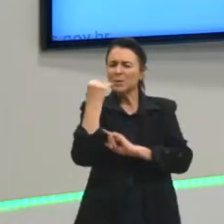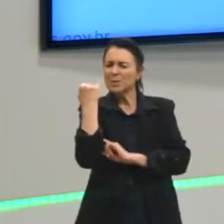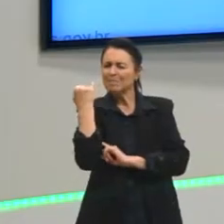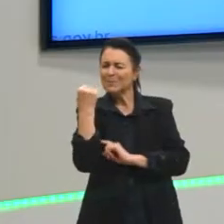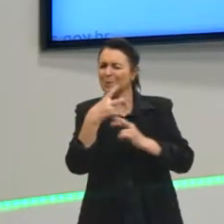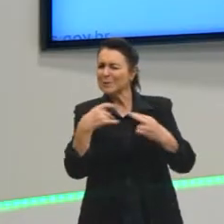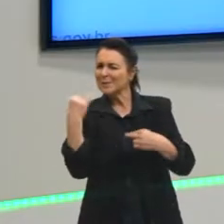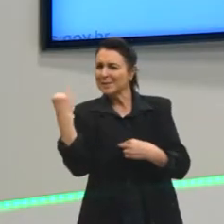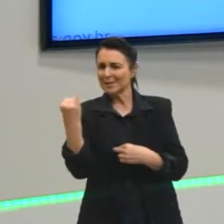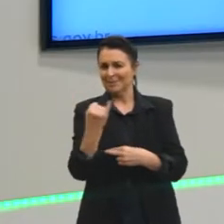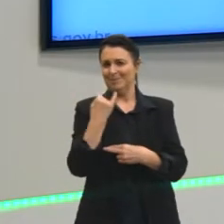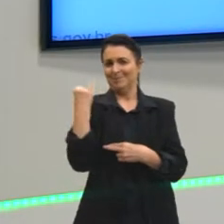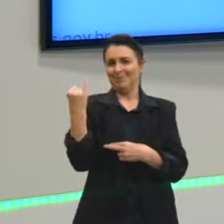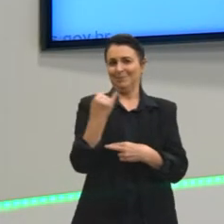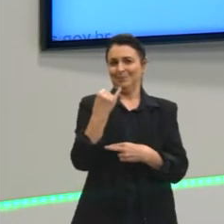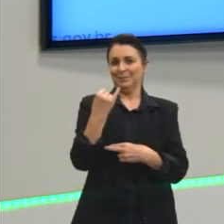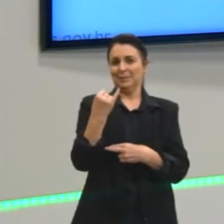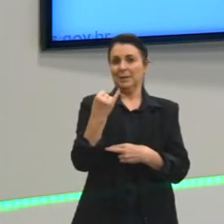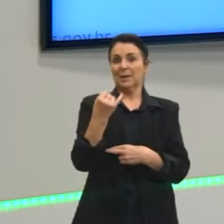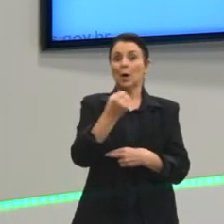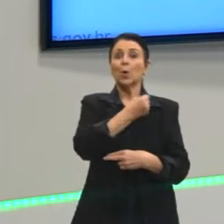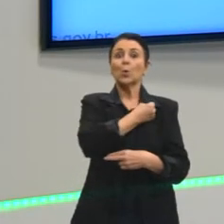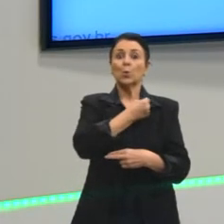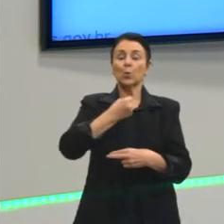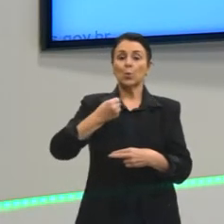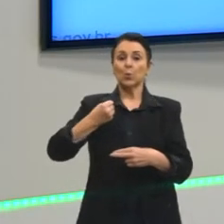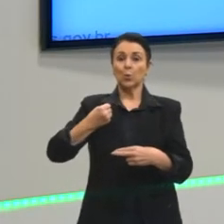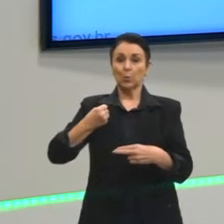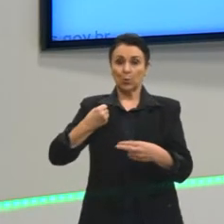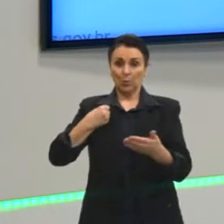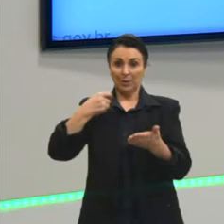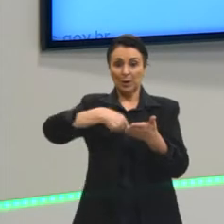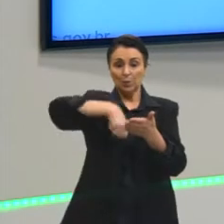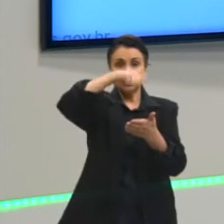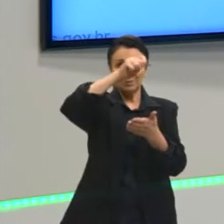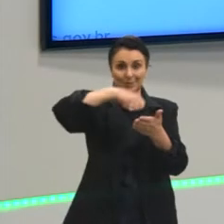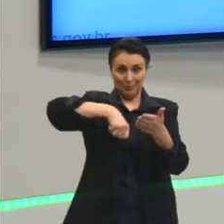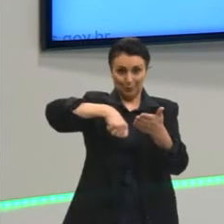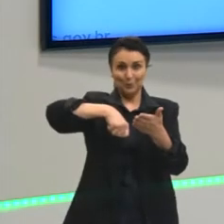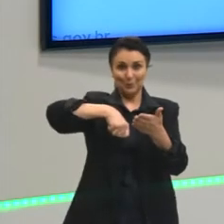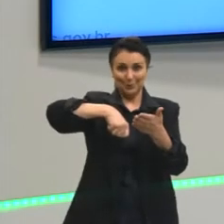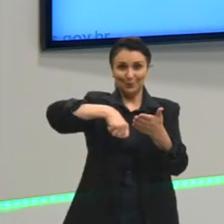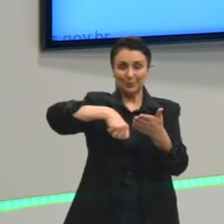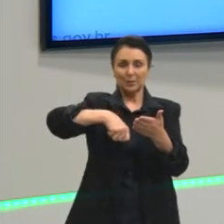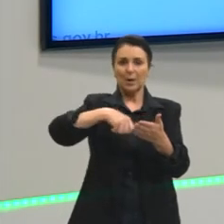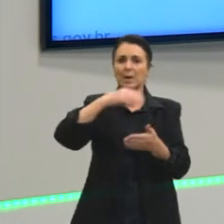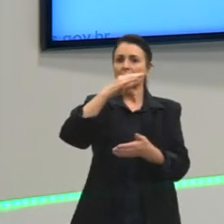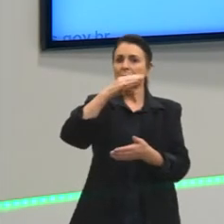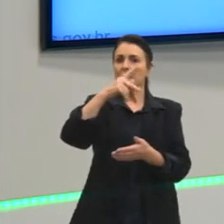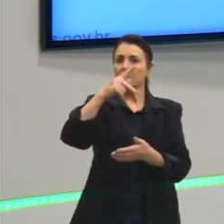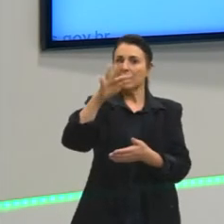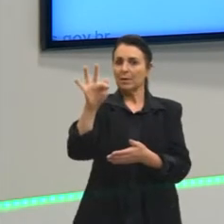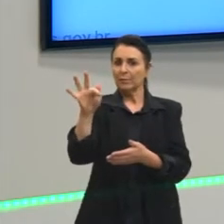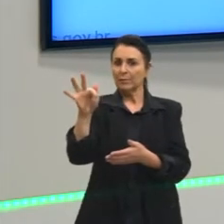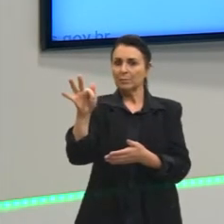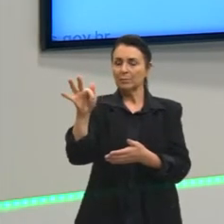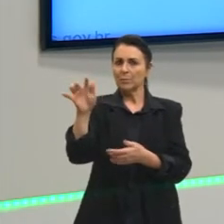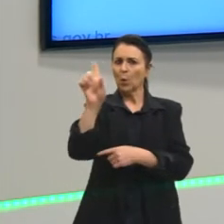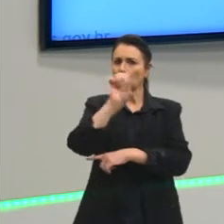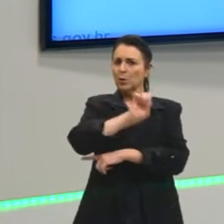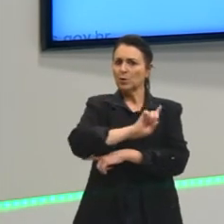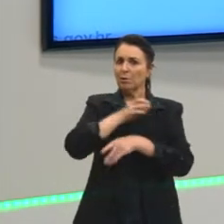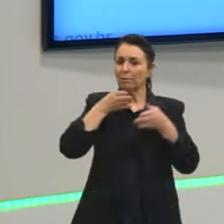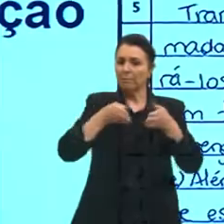aqui, como número da inscrição, CPF do candidato, data de nascimento,